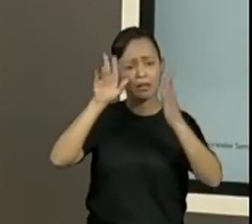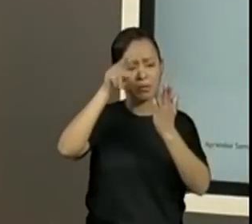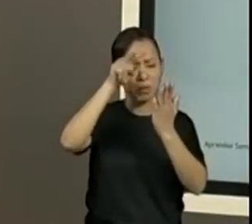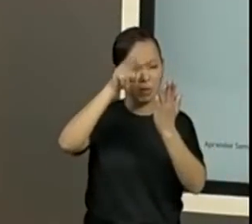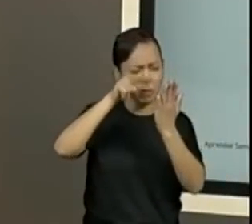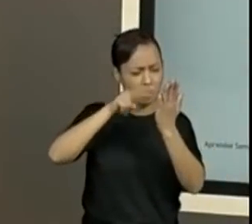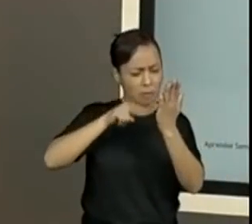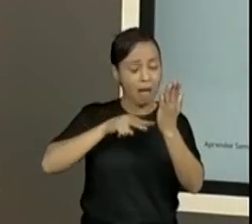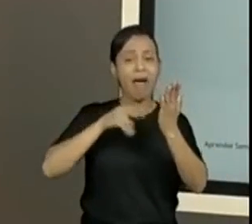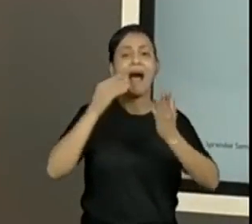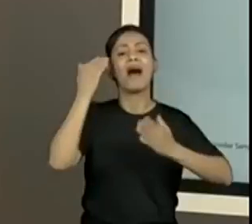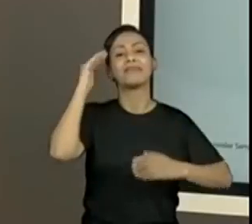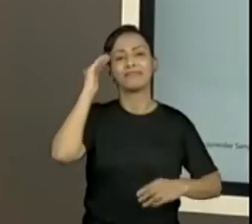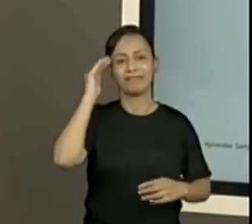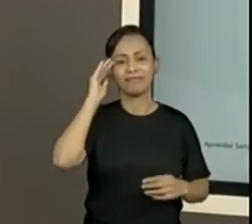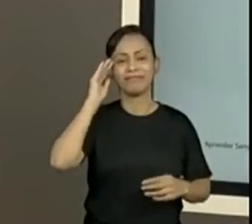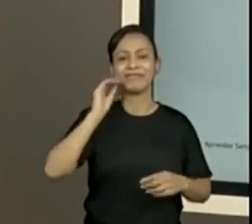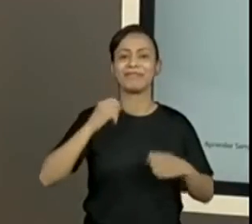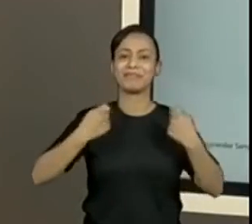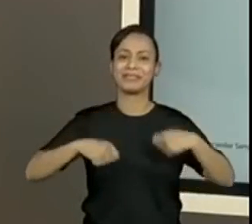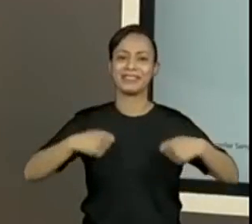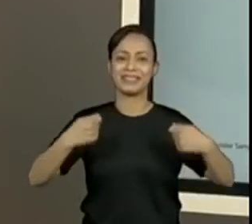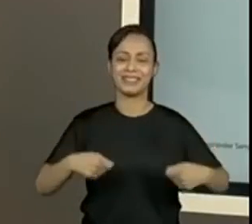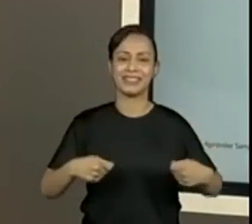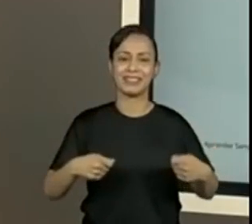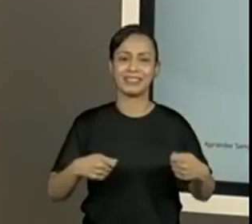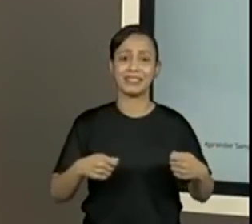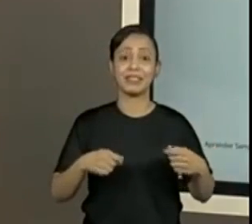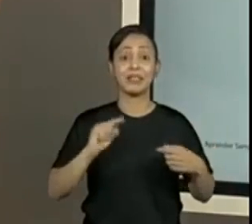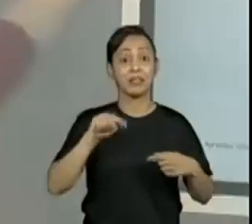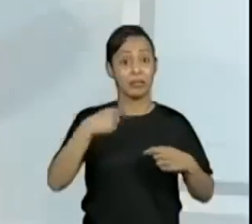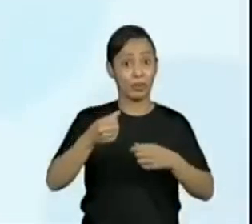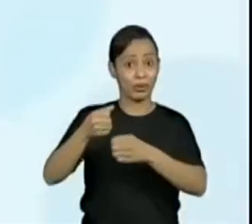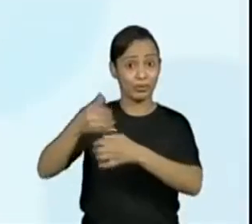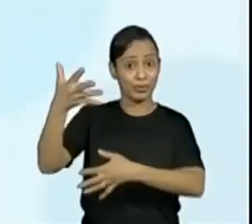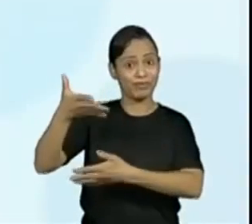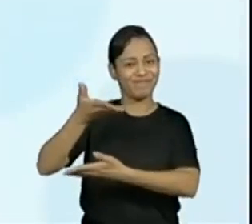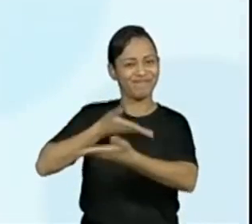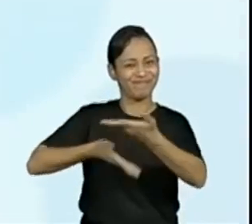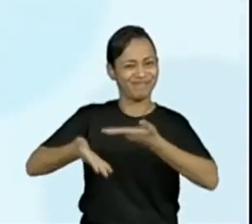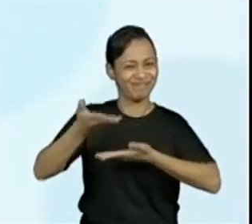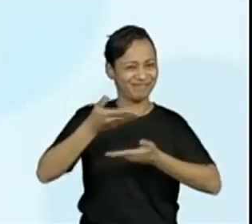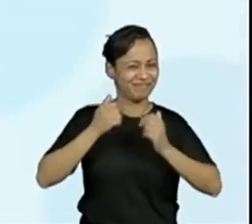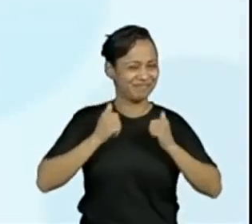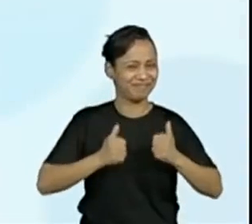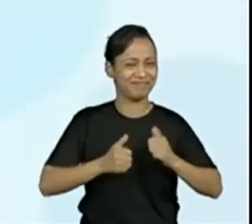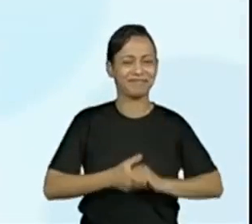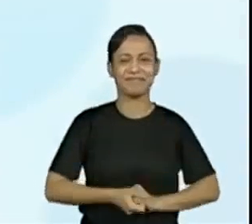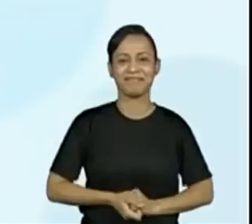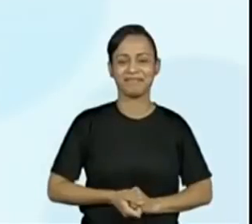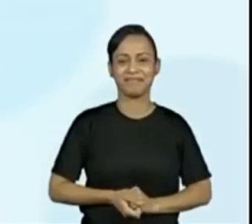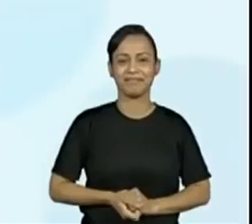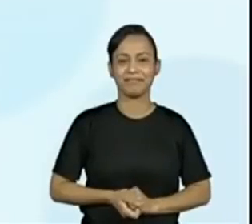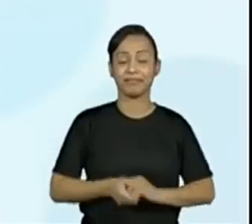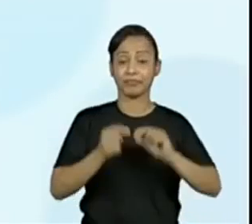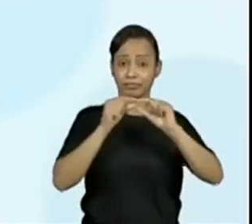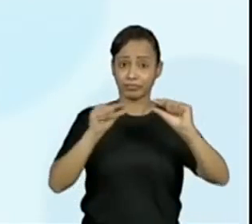a professora aqui e ao mesmo tempo a troca de ideia vai ser todos nós, olha só, mais de